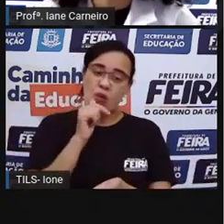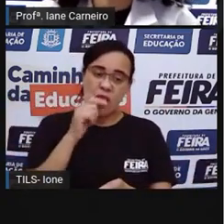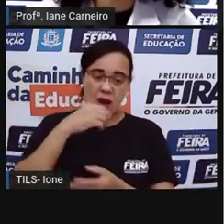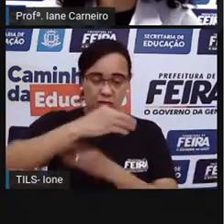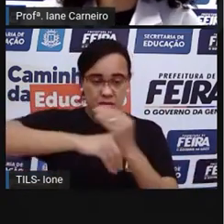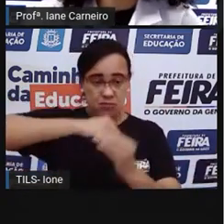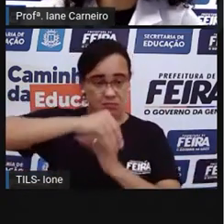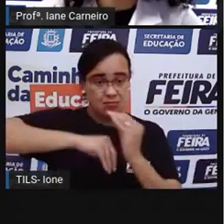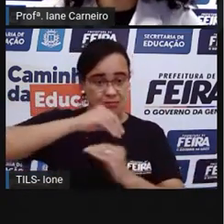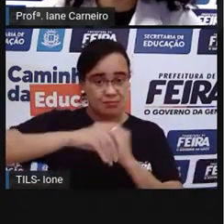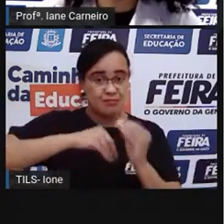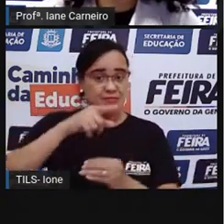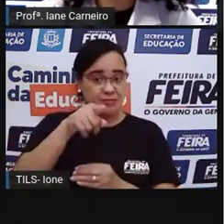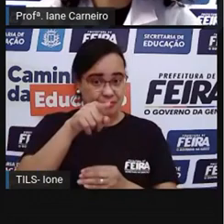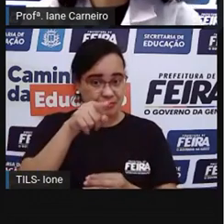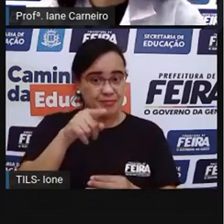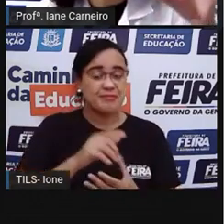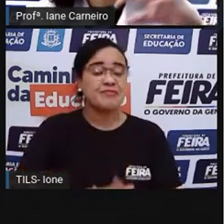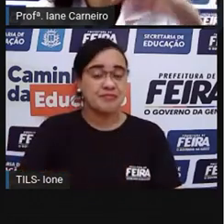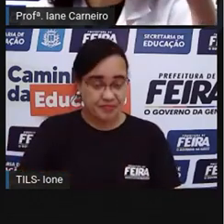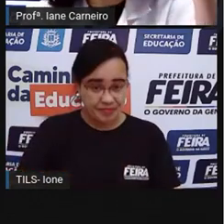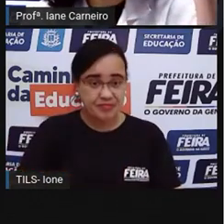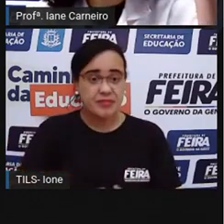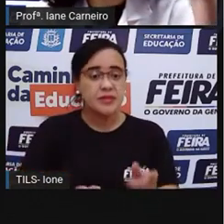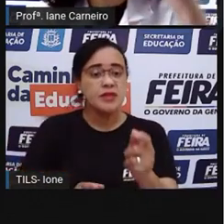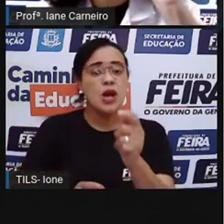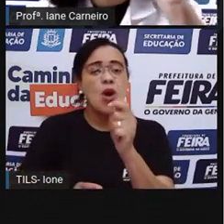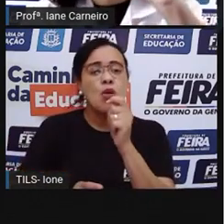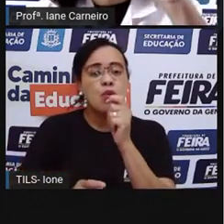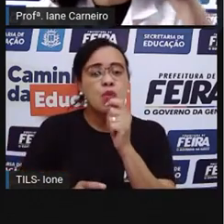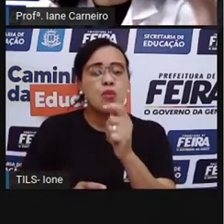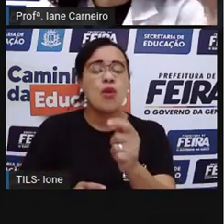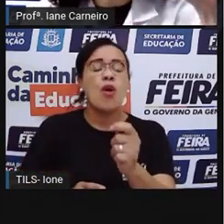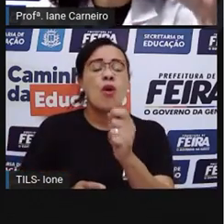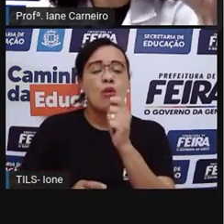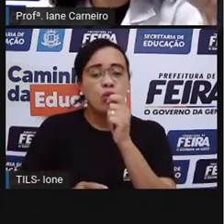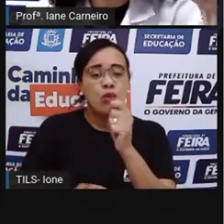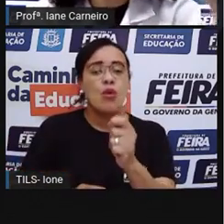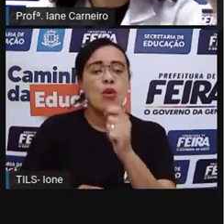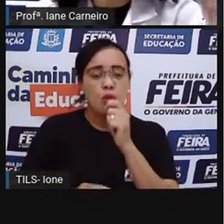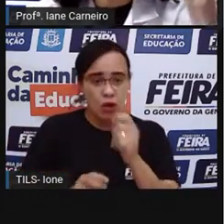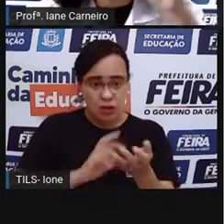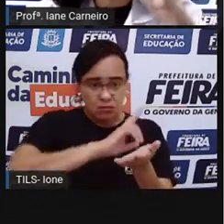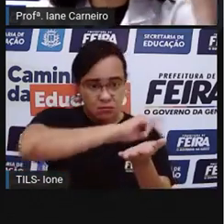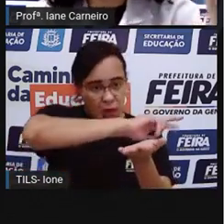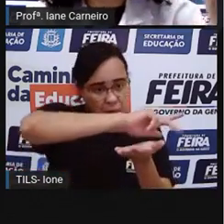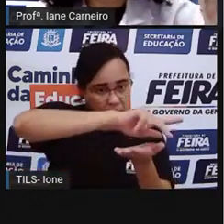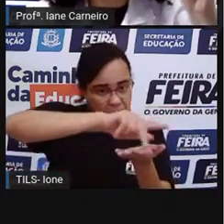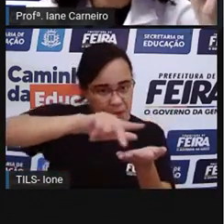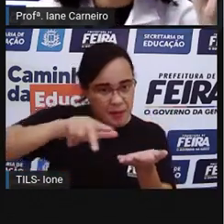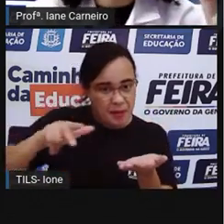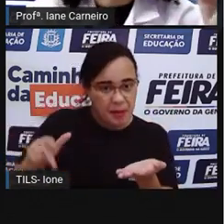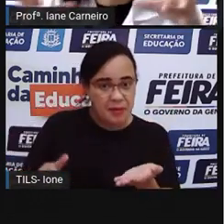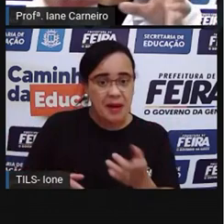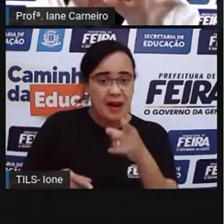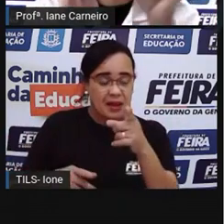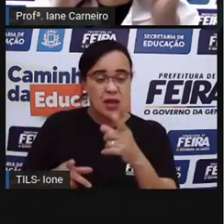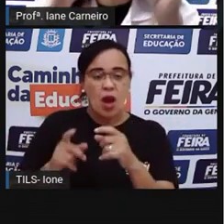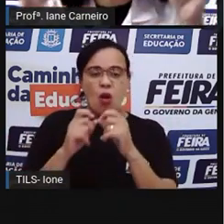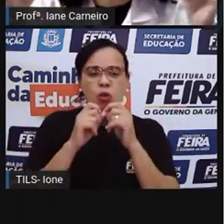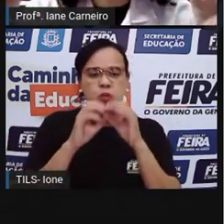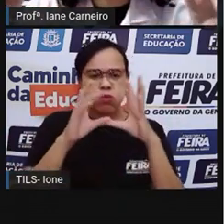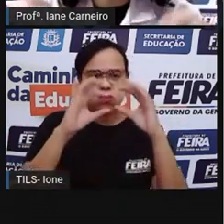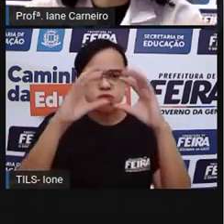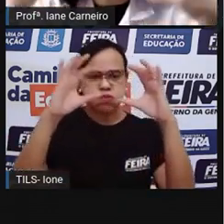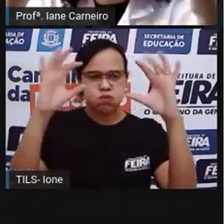né? E olha só, essa moça, ela está usando aqueles que a gente compra, né? Tem várias saidinhas que a gente pode... vários